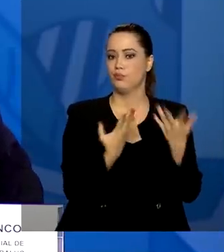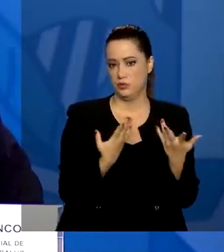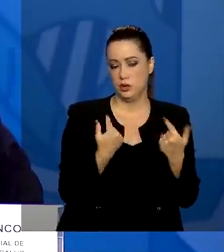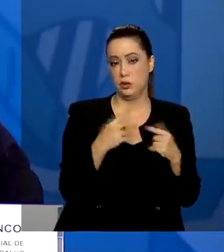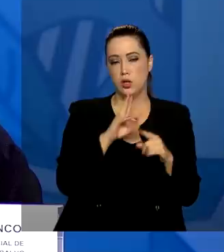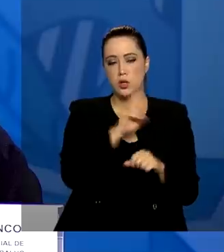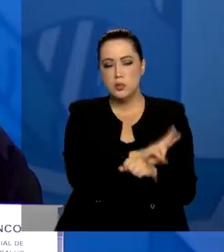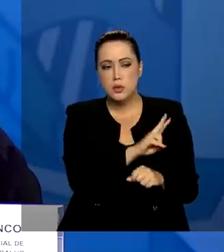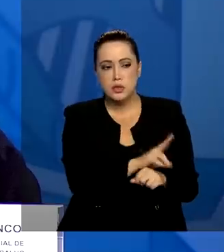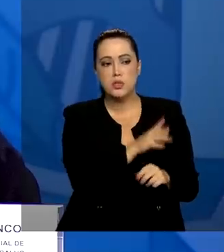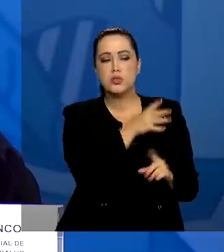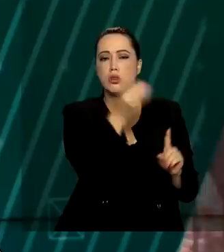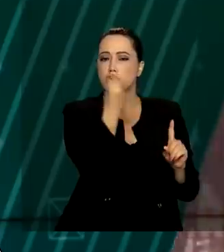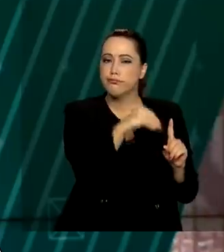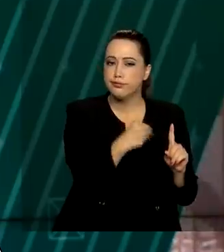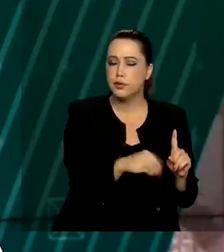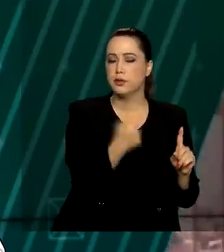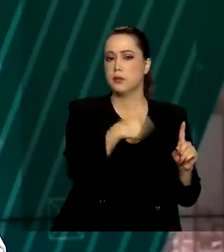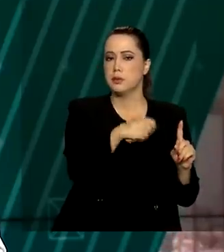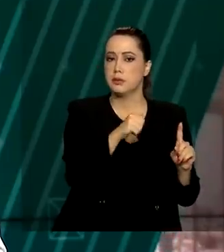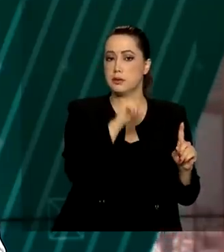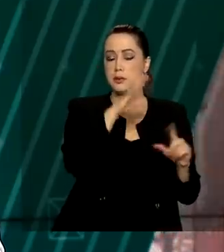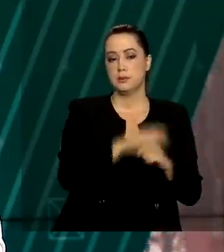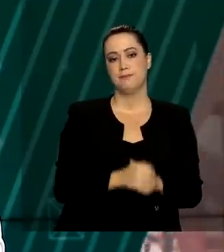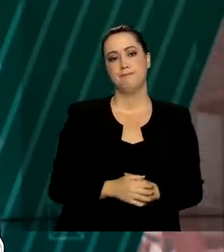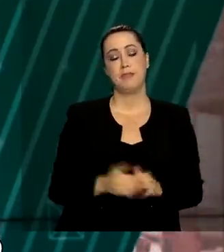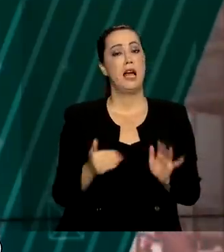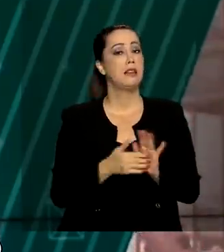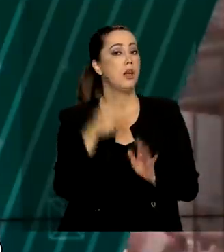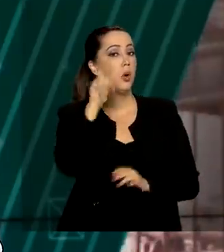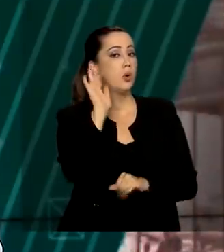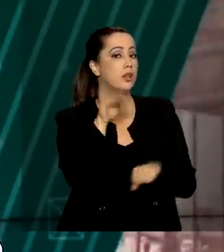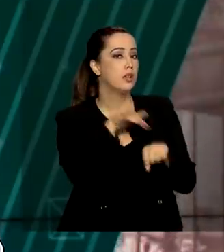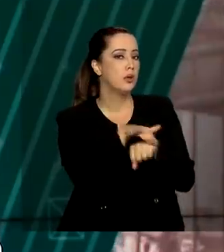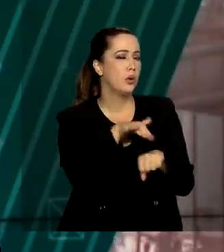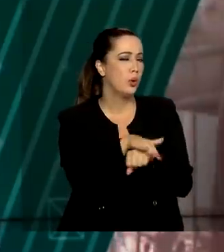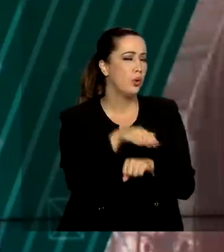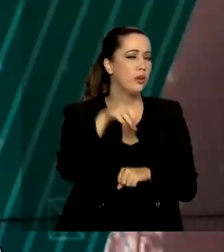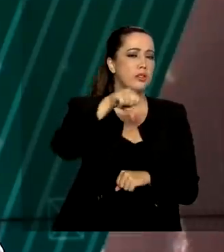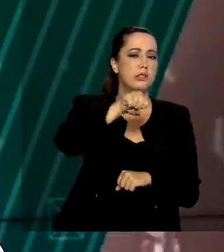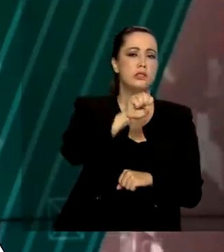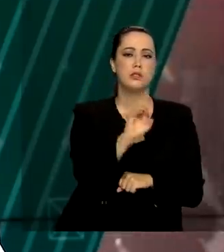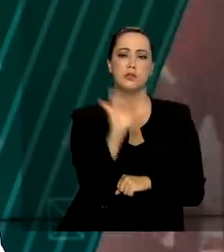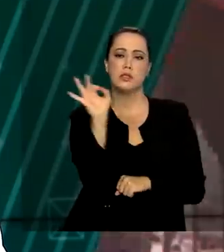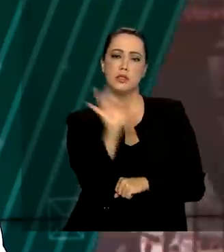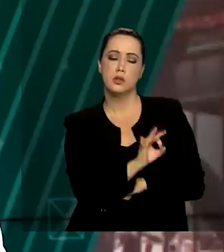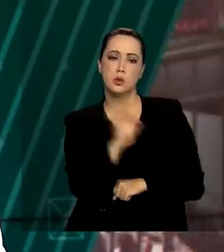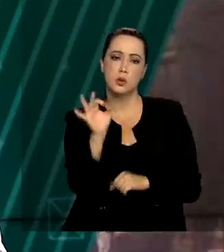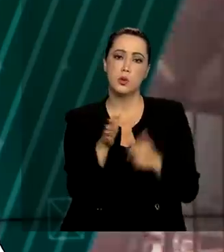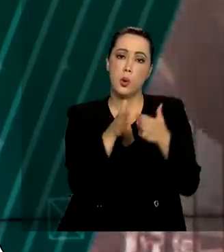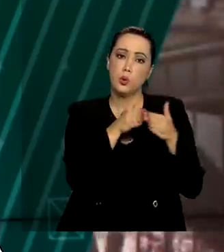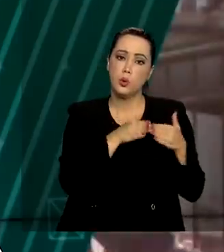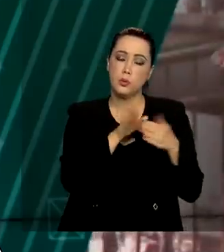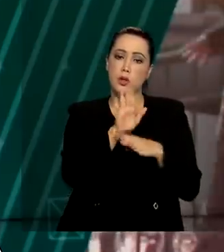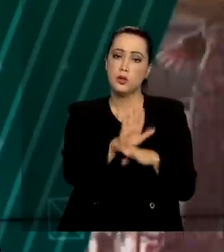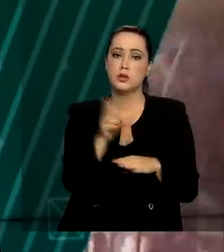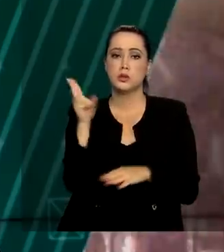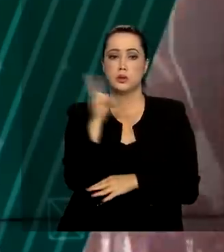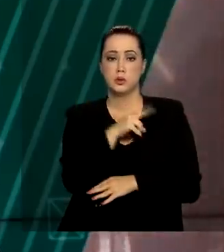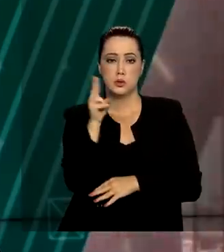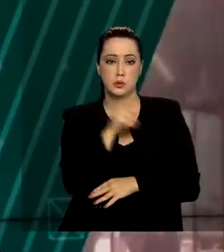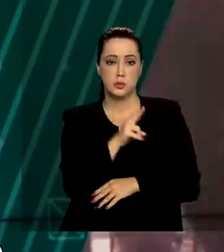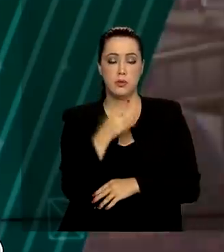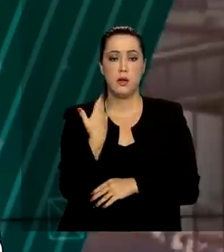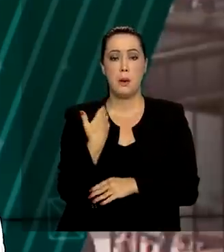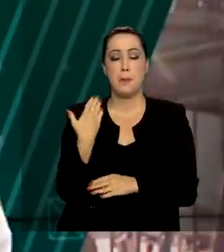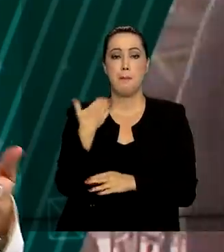protegendo os mais vulneráveis. Olha, até ontem à noite, 98% dos pedidos do auxílio emergencial de R